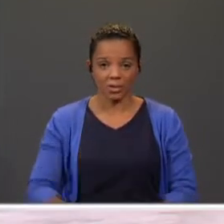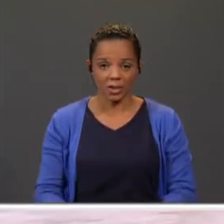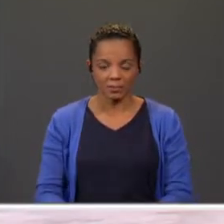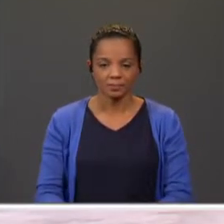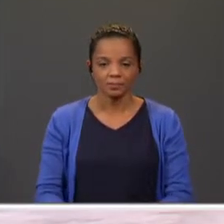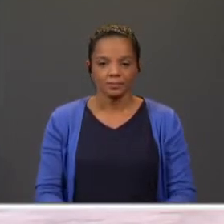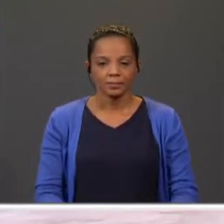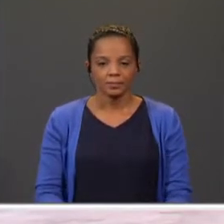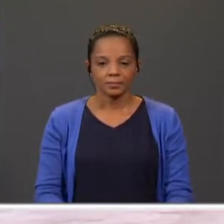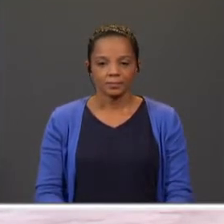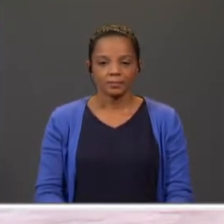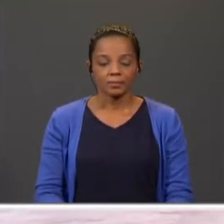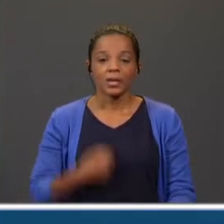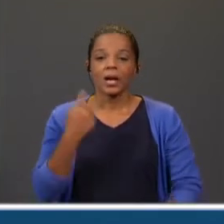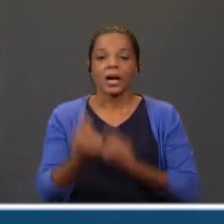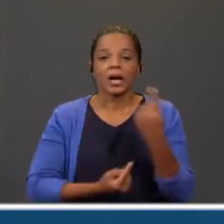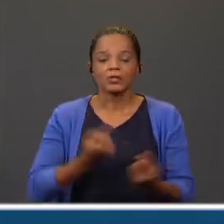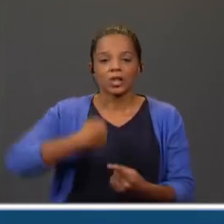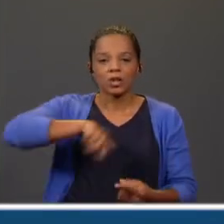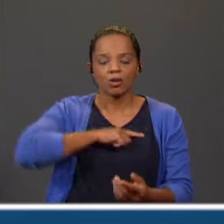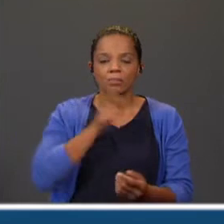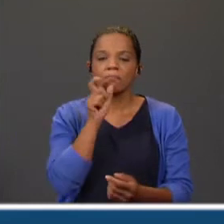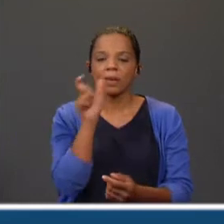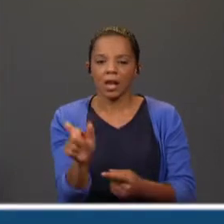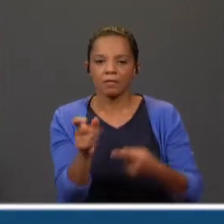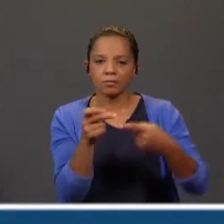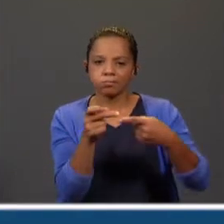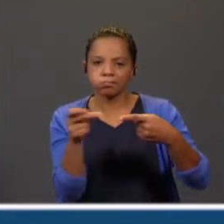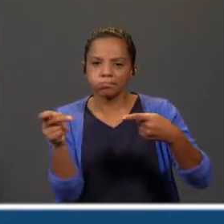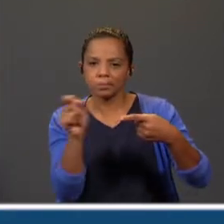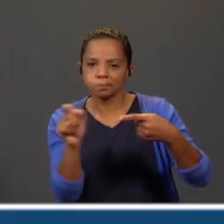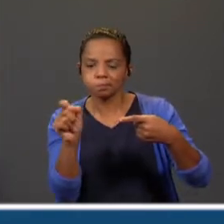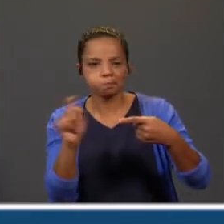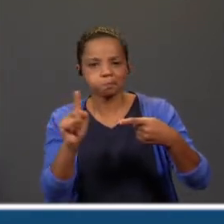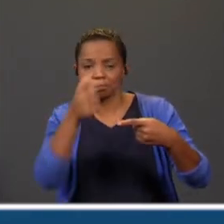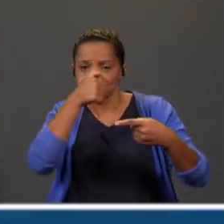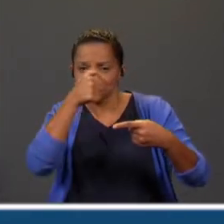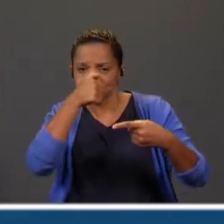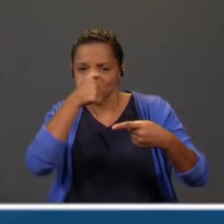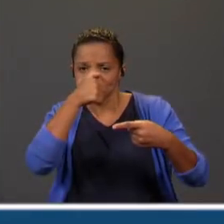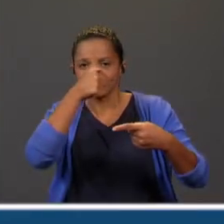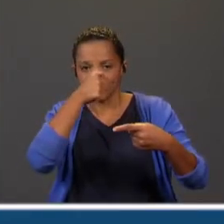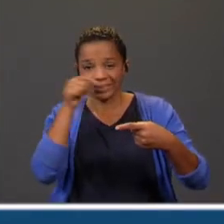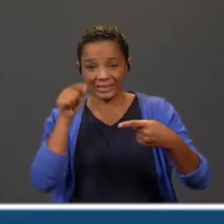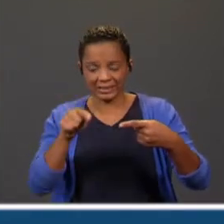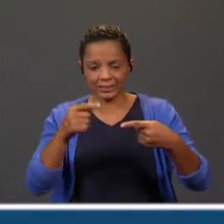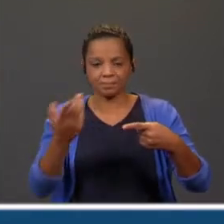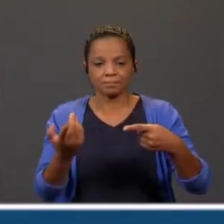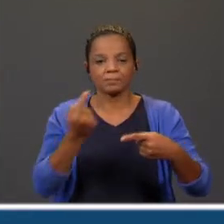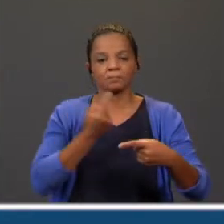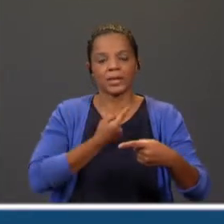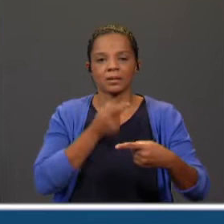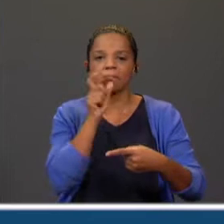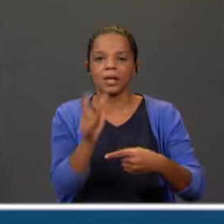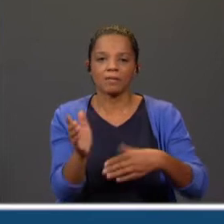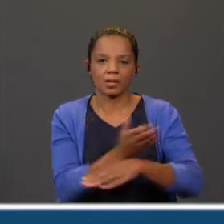começar. Por vezes não conseguimos escrever uma palavra inteira na mesma linha por falta de espaço. Nestes casos, temos de